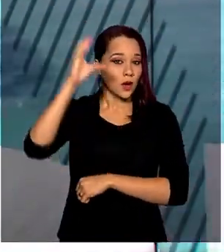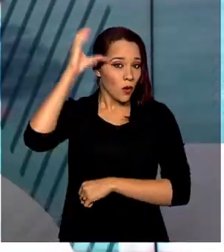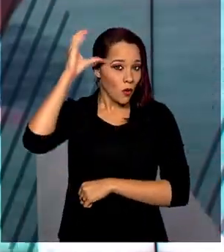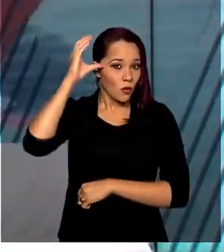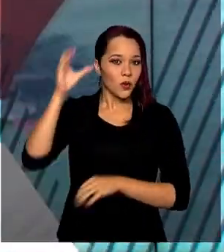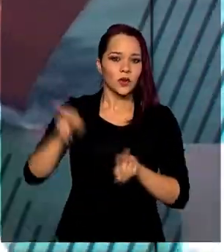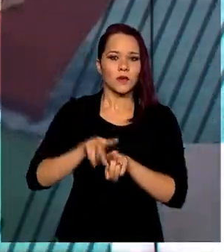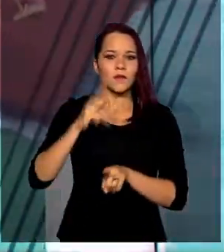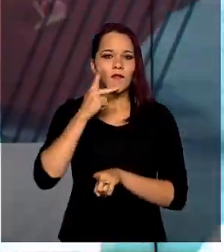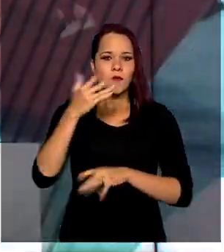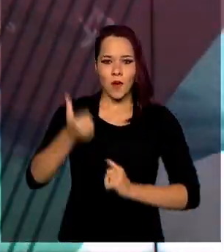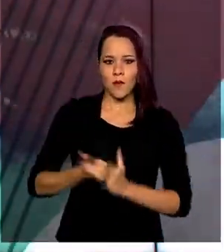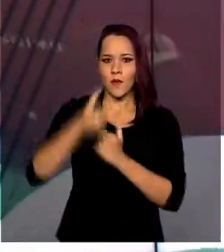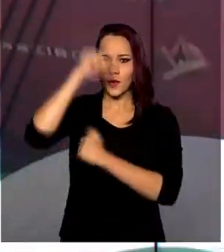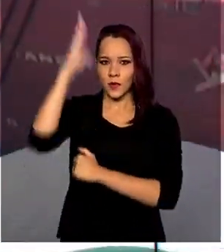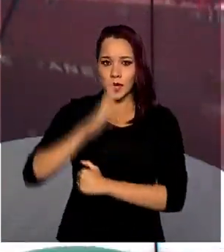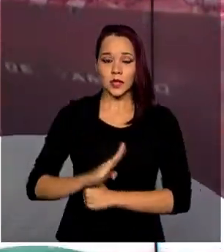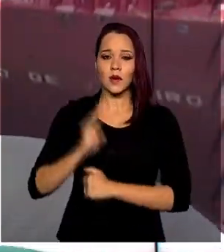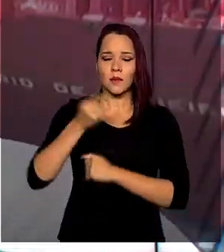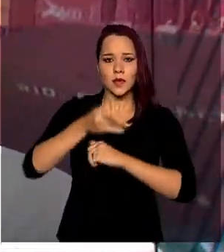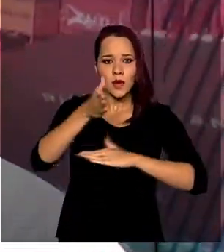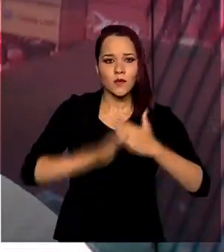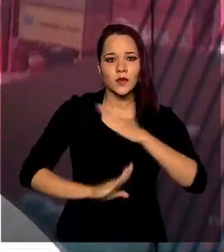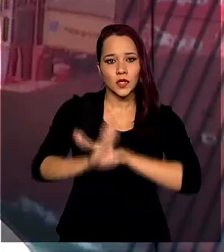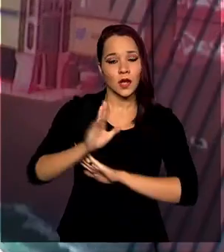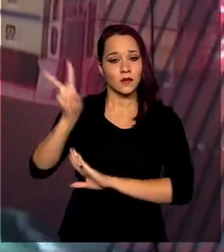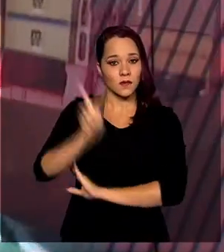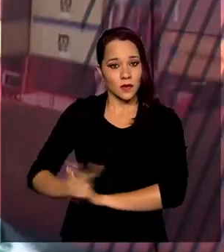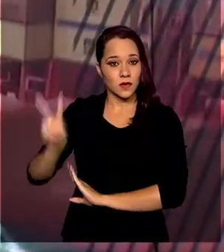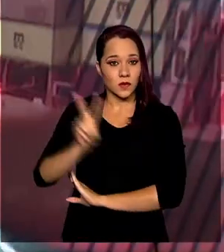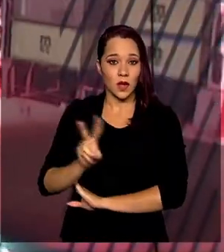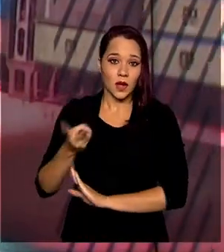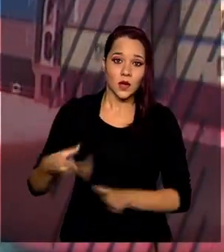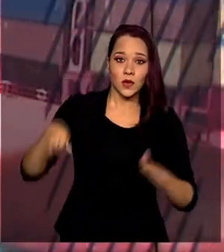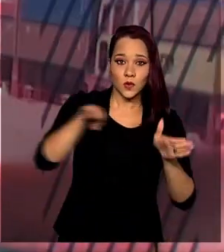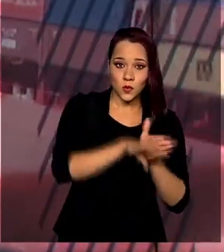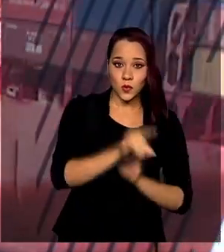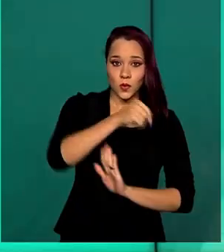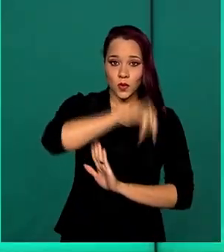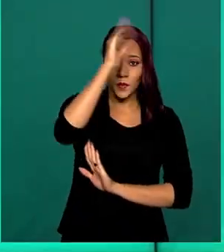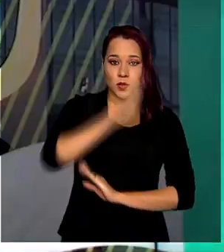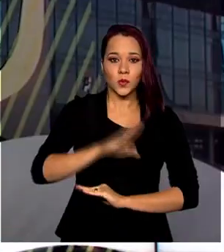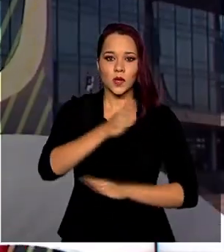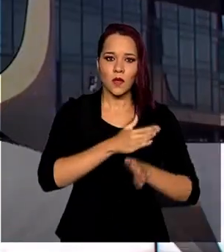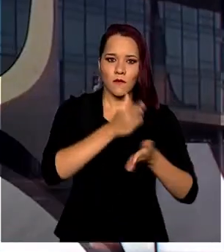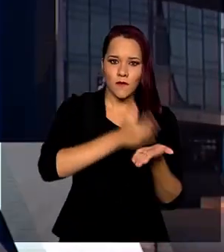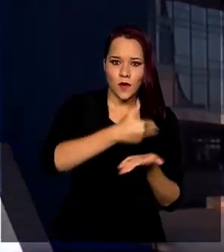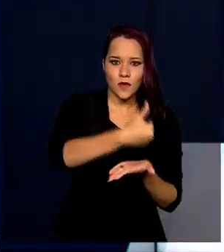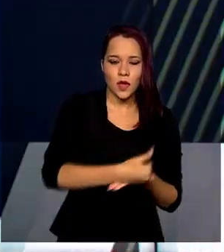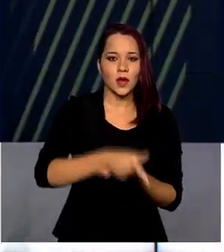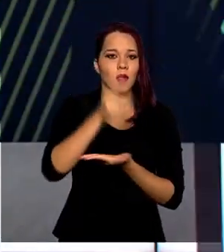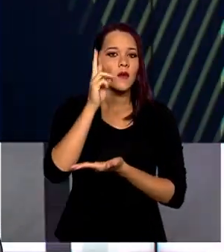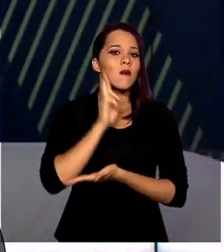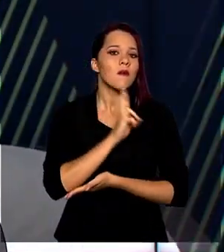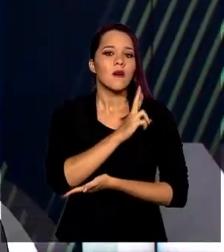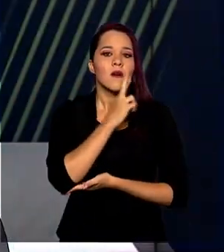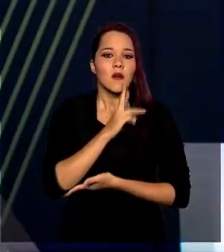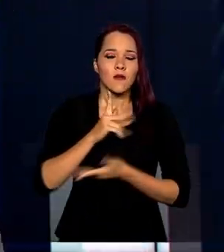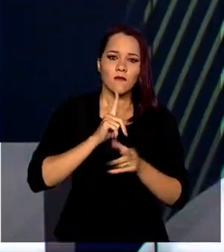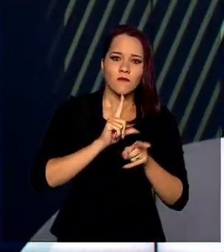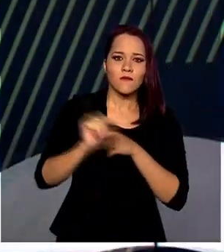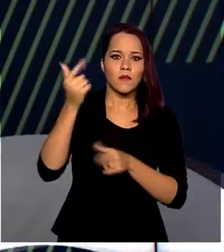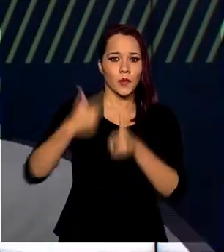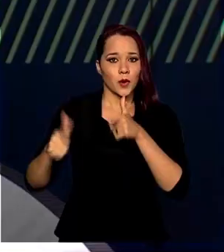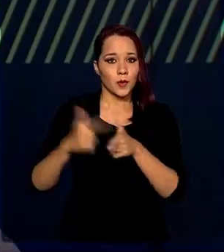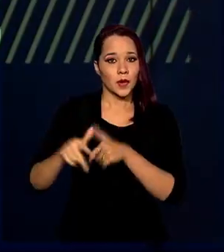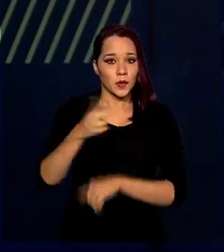citou ainda o apoio do Brasil a refugiados venezuelanos que chegam ao país pela fronteira em Roraima, fugindo da crise no